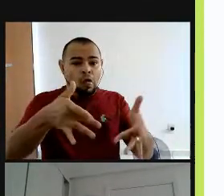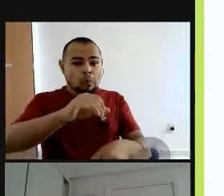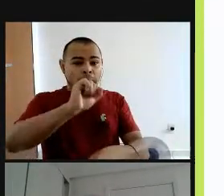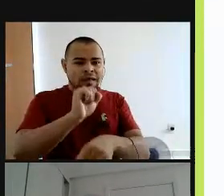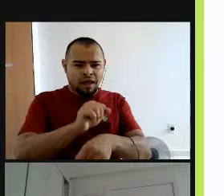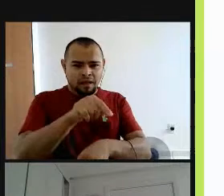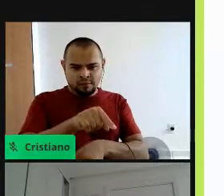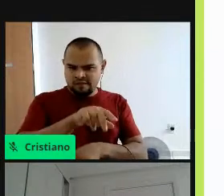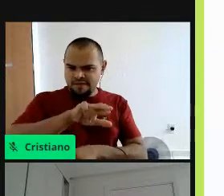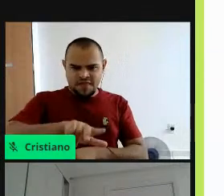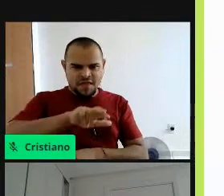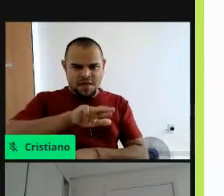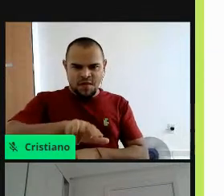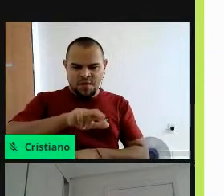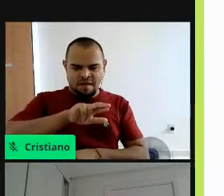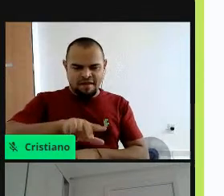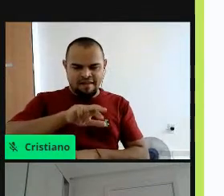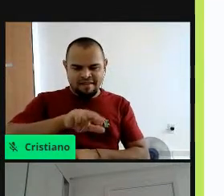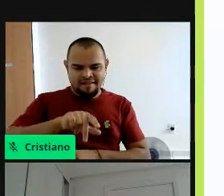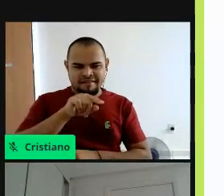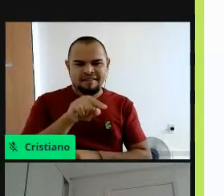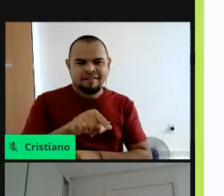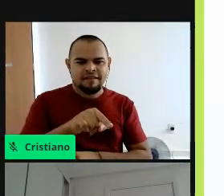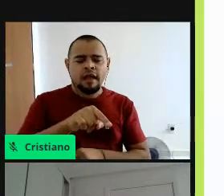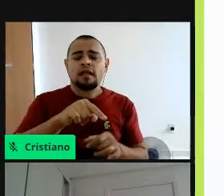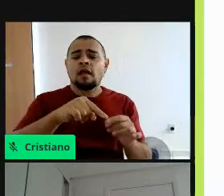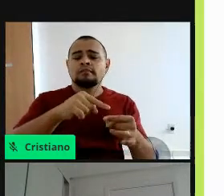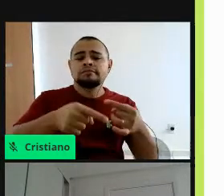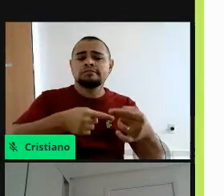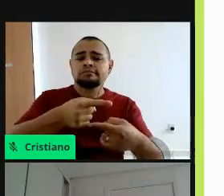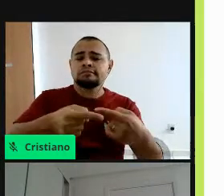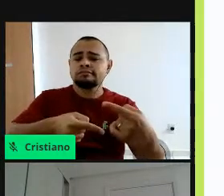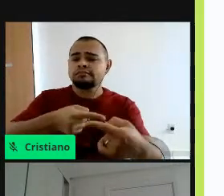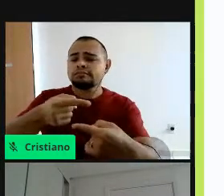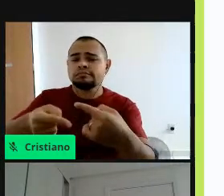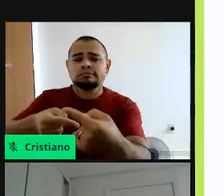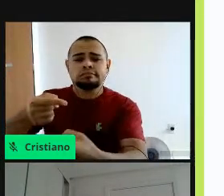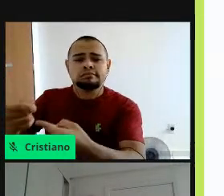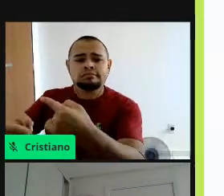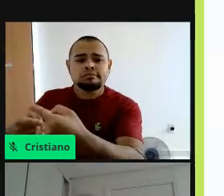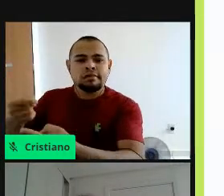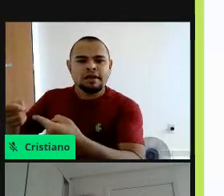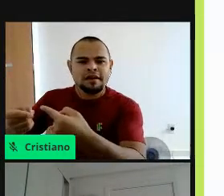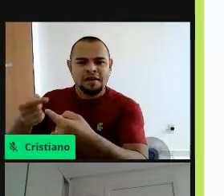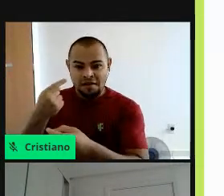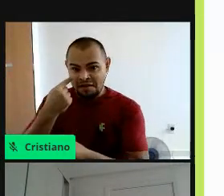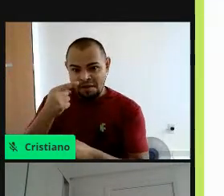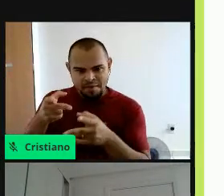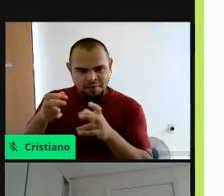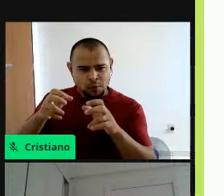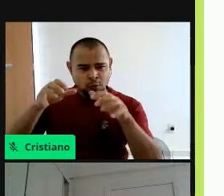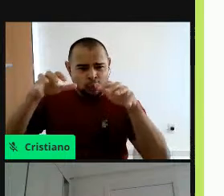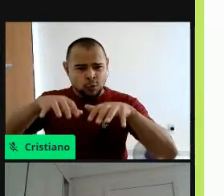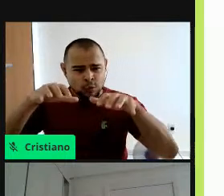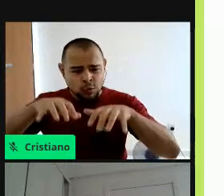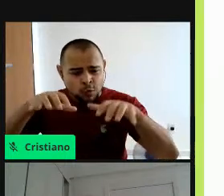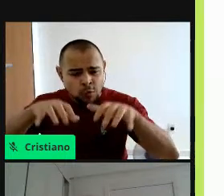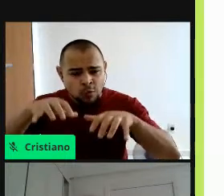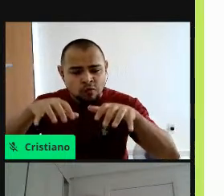parado, estático, ele vai para algum lugar. Então, pela ação de chuva, pela